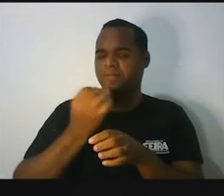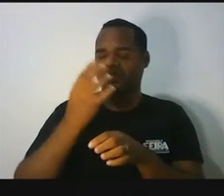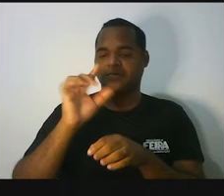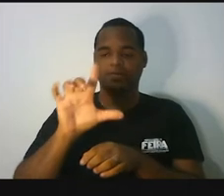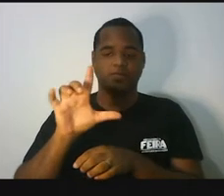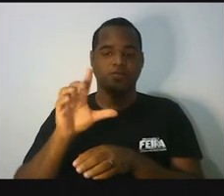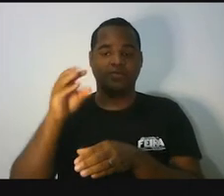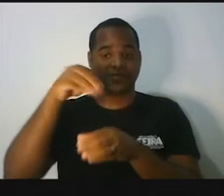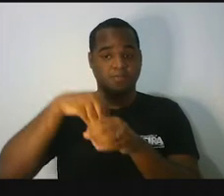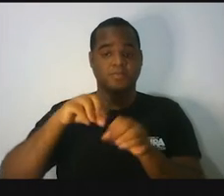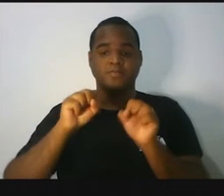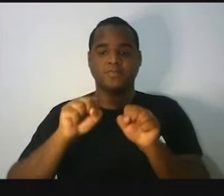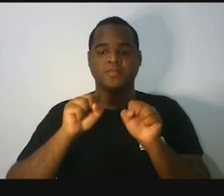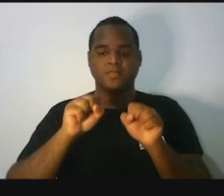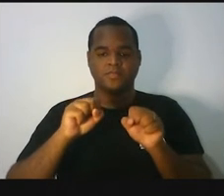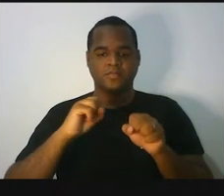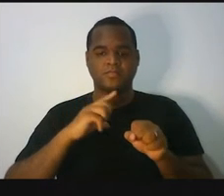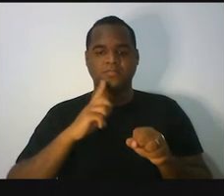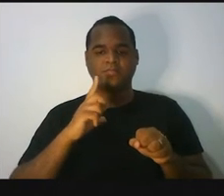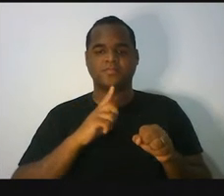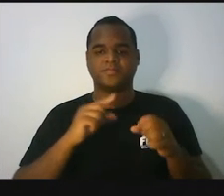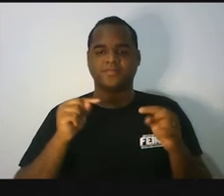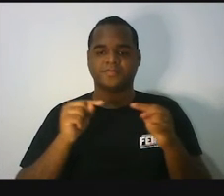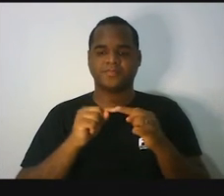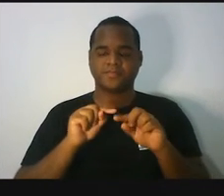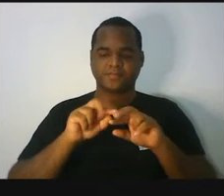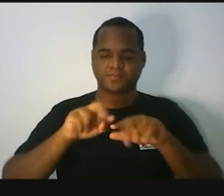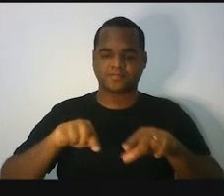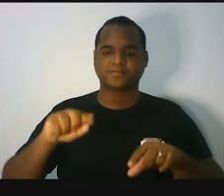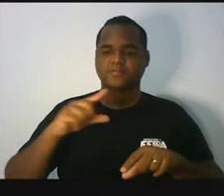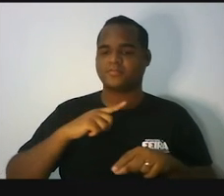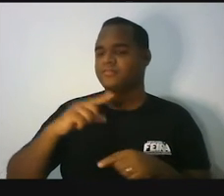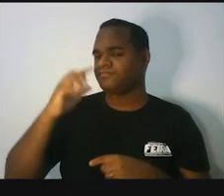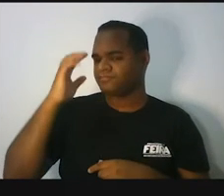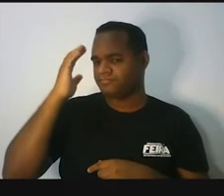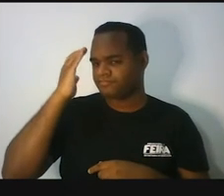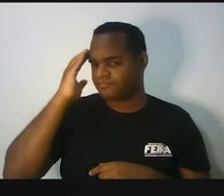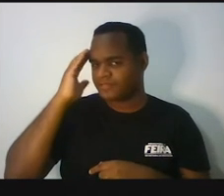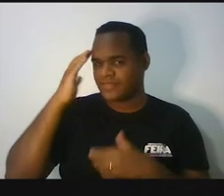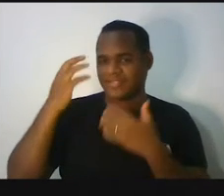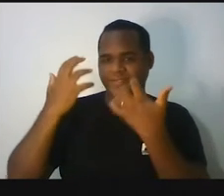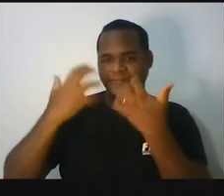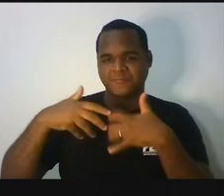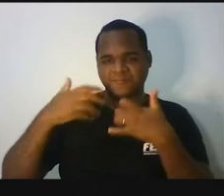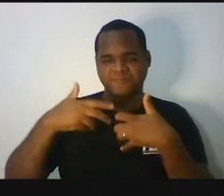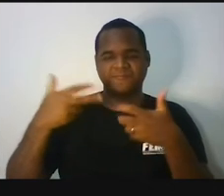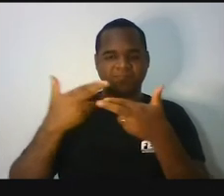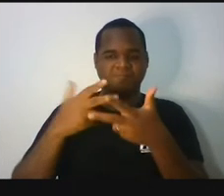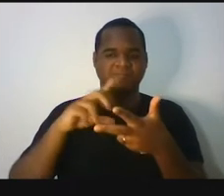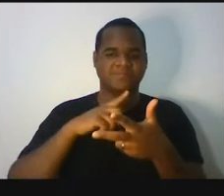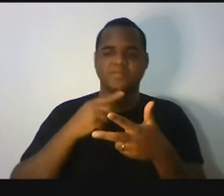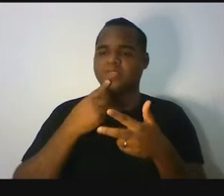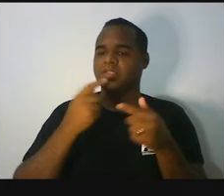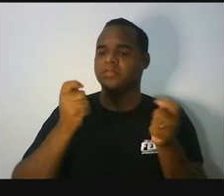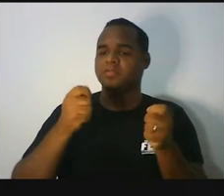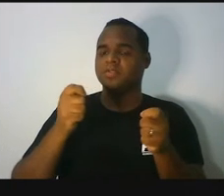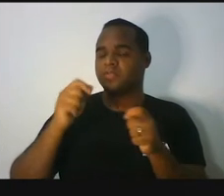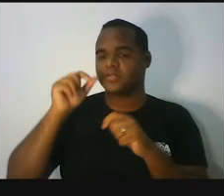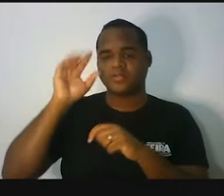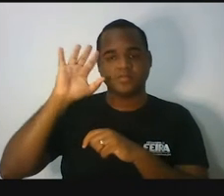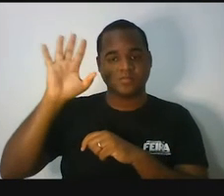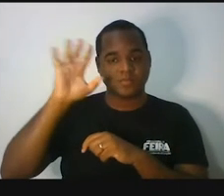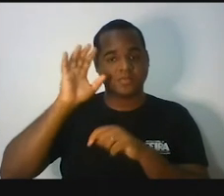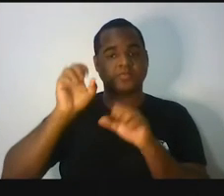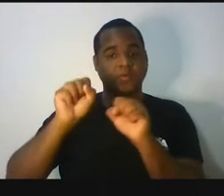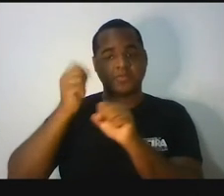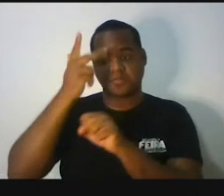cabem nesse tanque. Tá? Então, entendi, professor. Então, se a gente vai pensar o quanto a pessoa pagou por